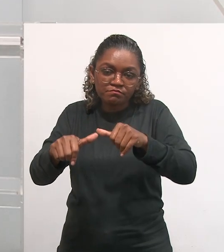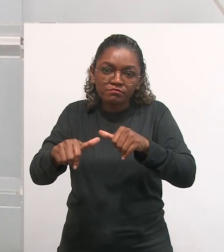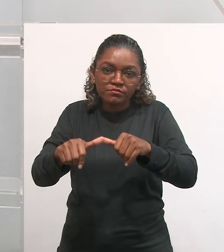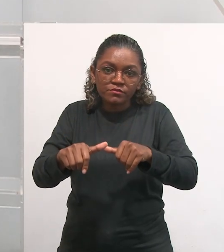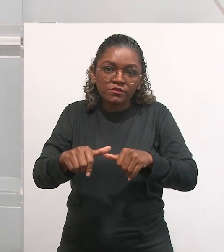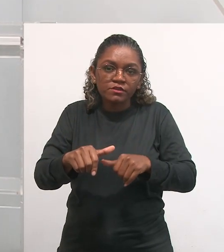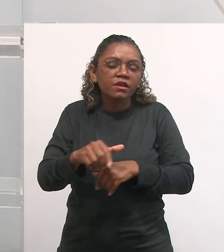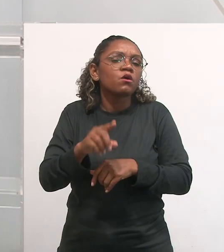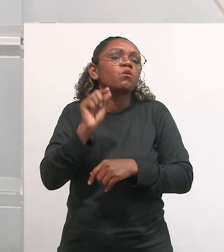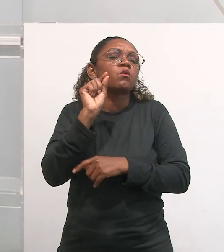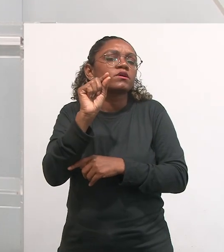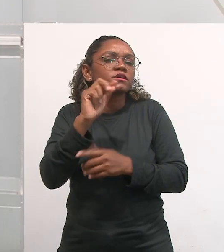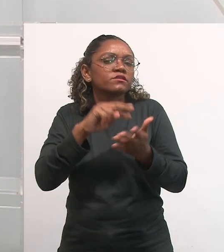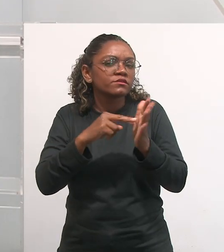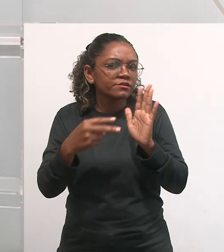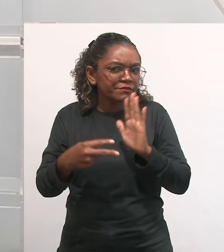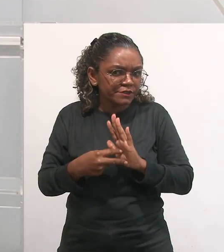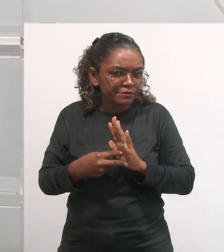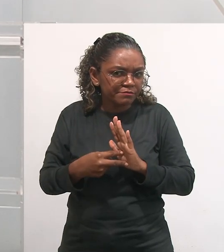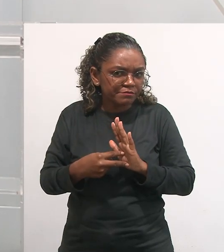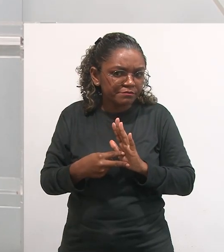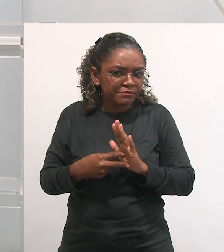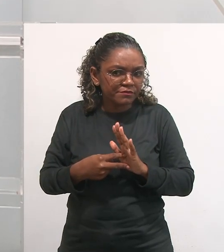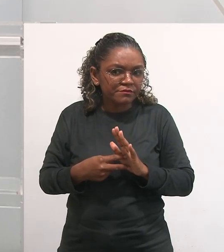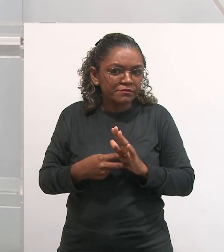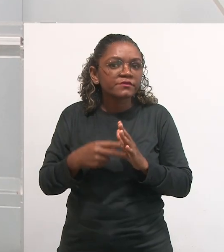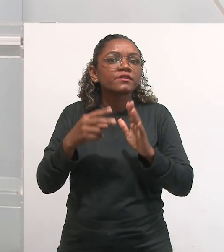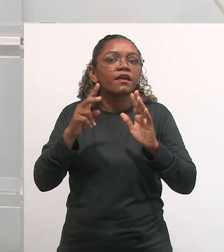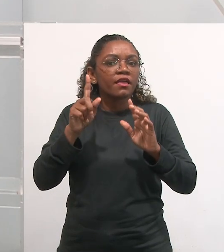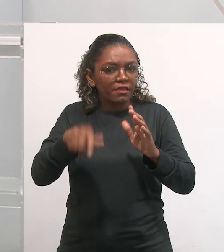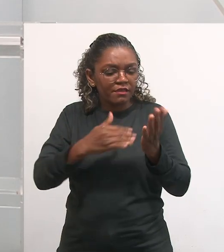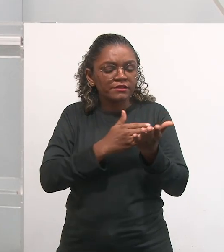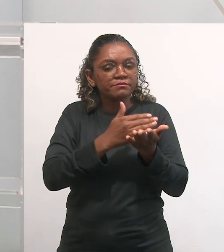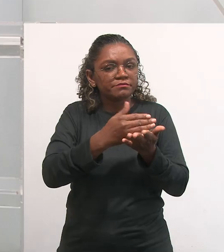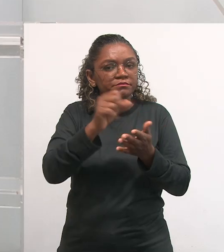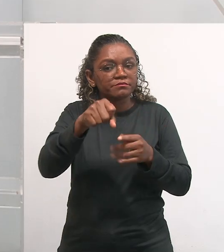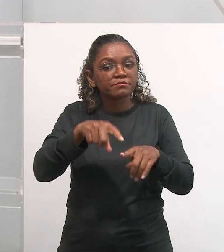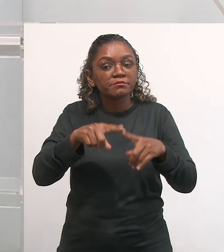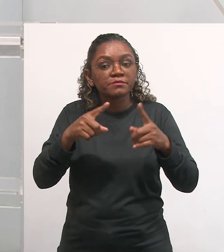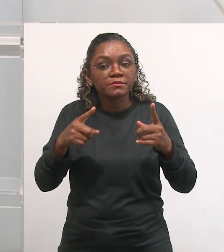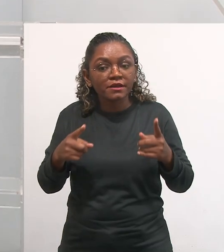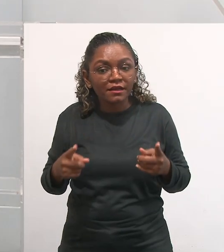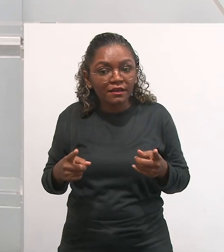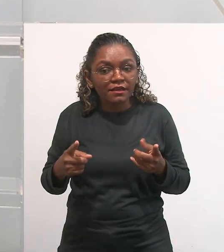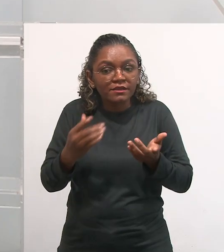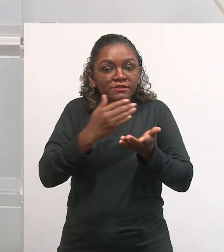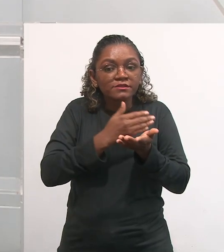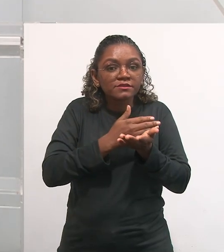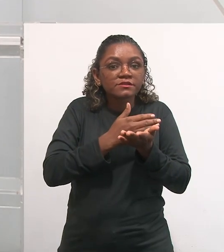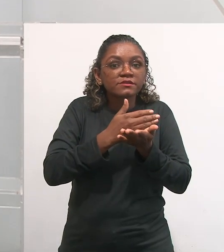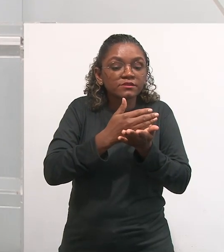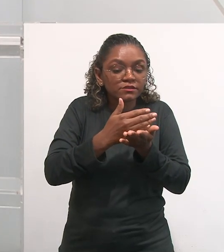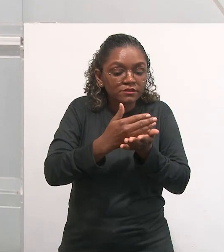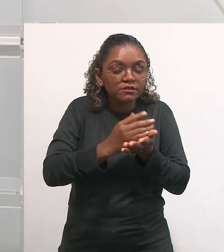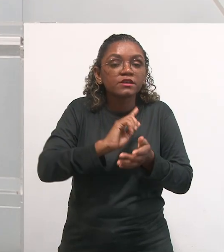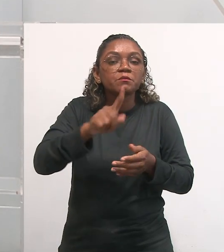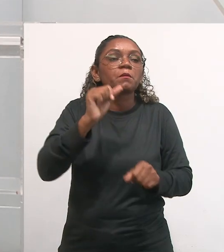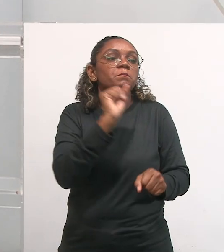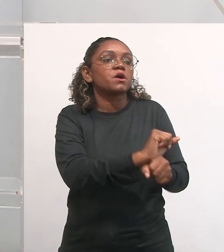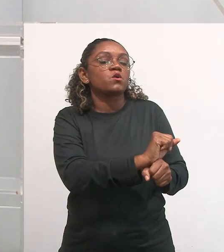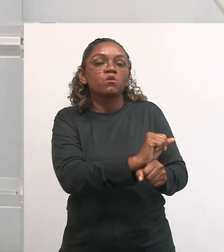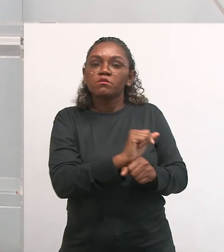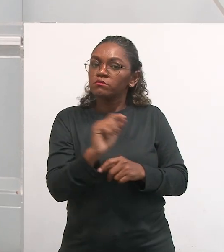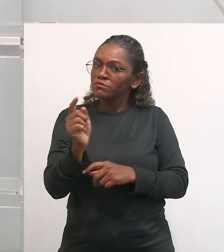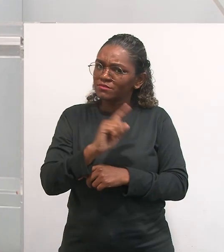conceito de diagnóstica, da classificação de diagnóstica, ela é inicial, mas ela é inicial de modo contínuo. Eu não vou